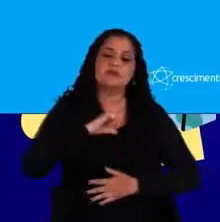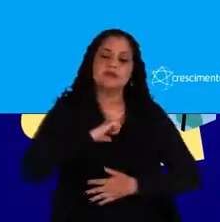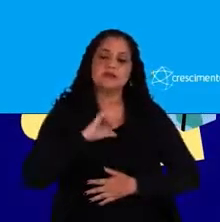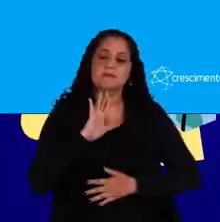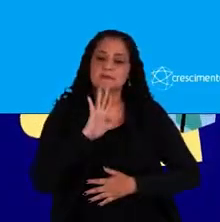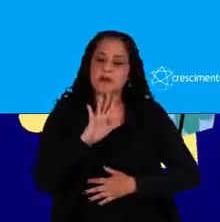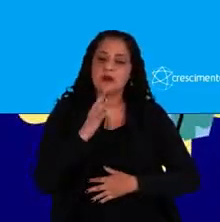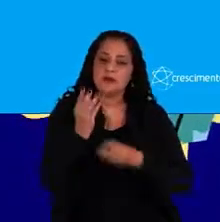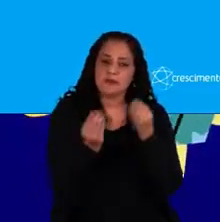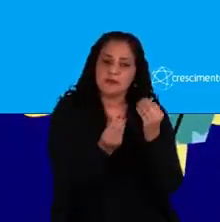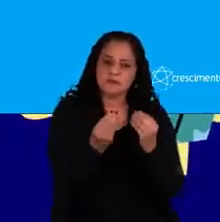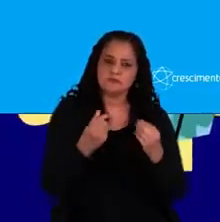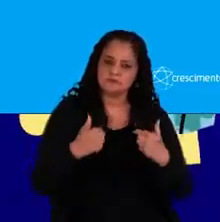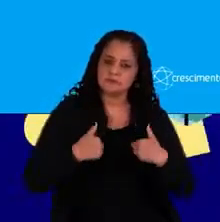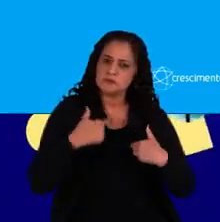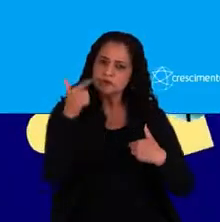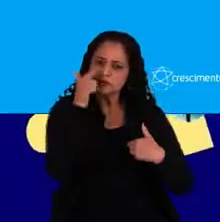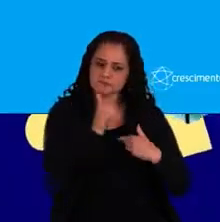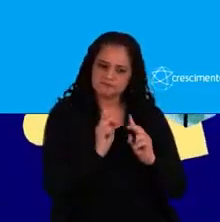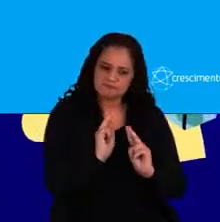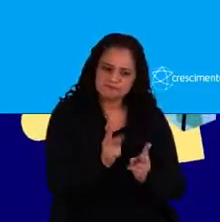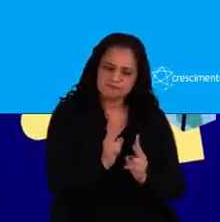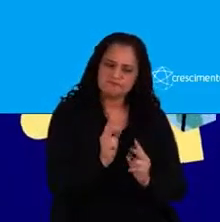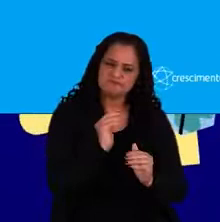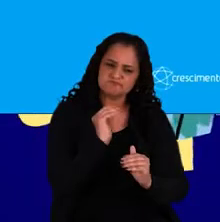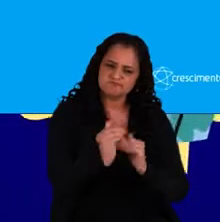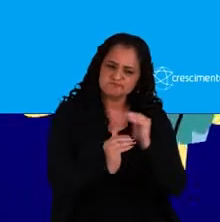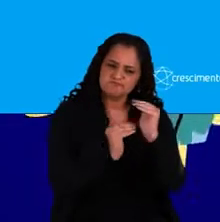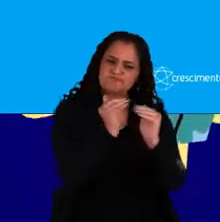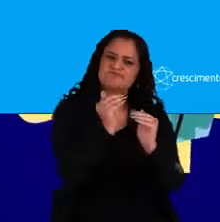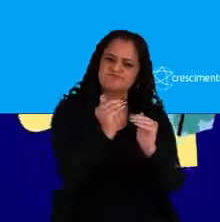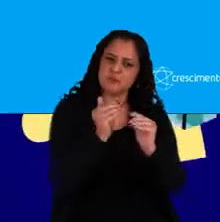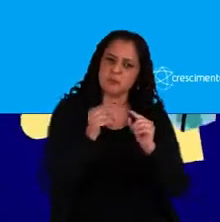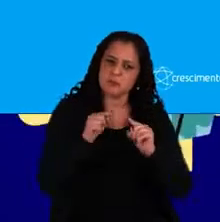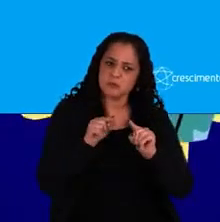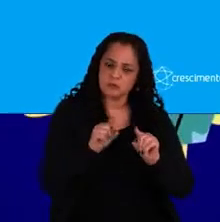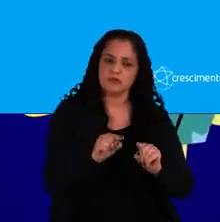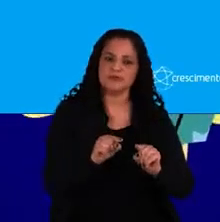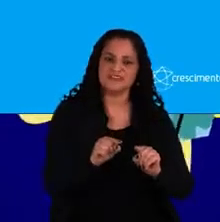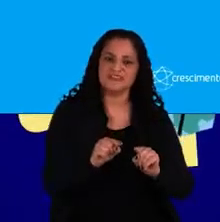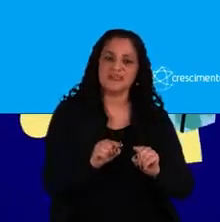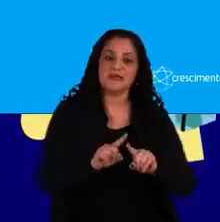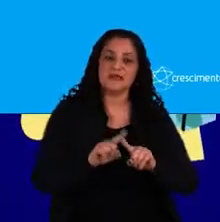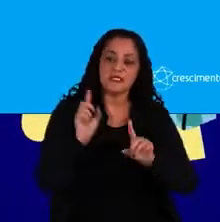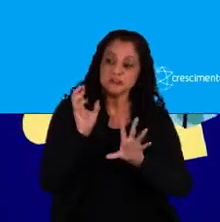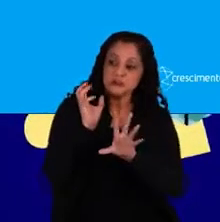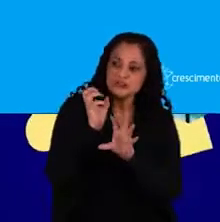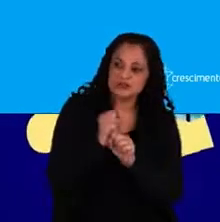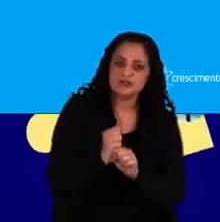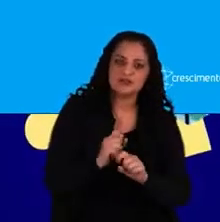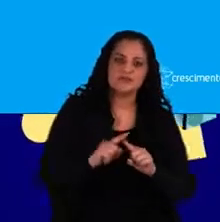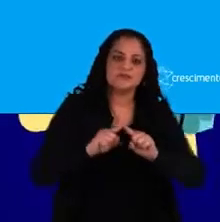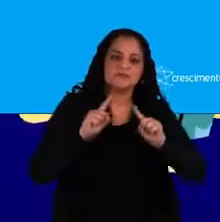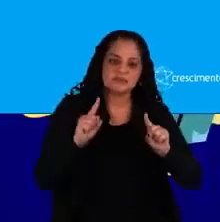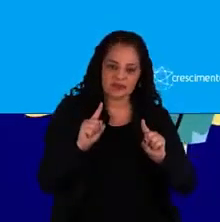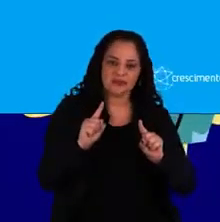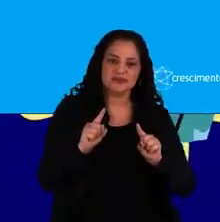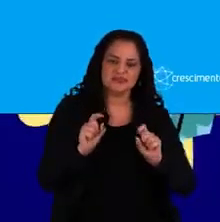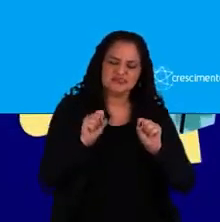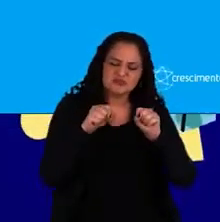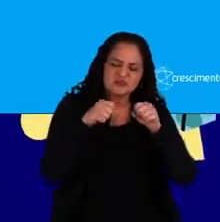continuar alavancando os meus resultados e as minhas entregas, mas ao mesmo tempo, talvez, com menos